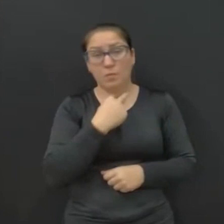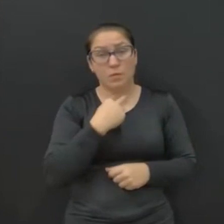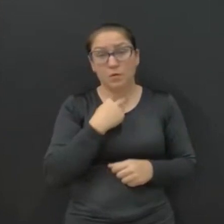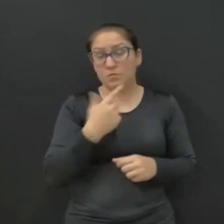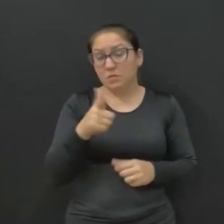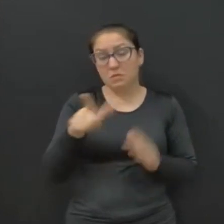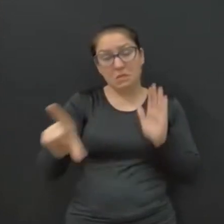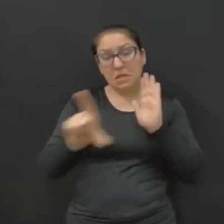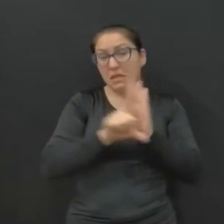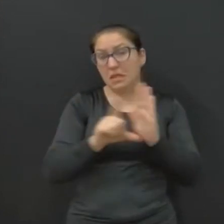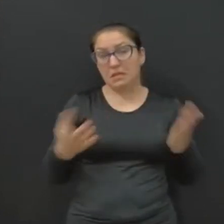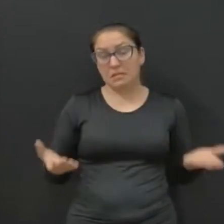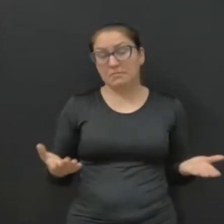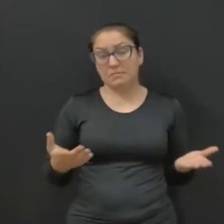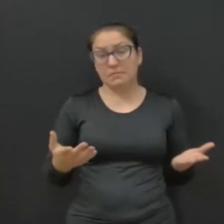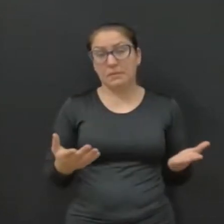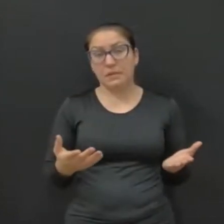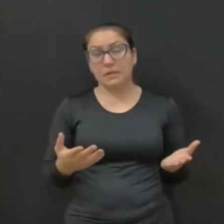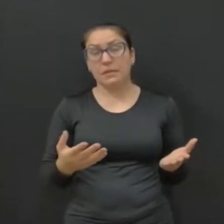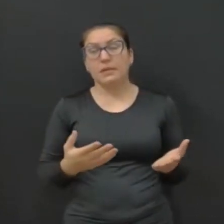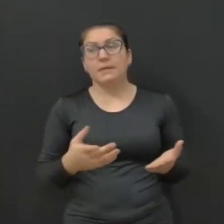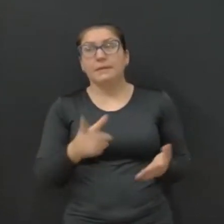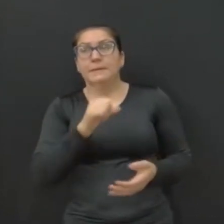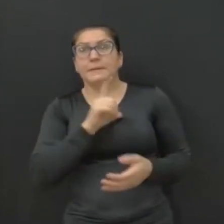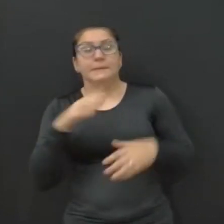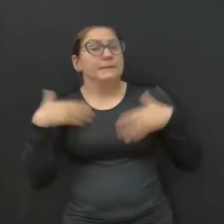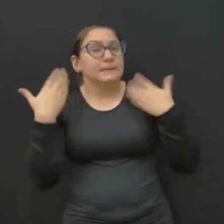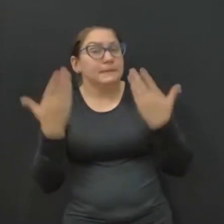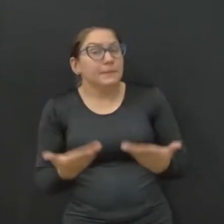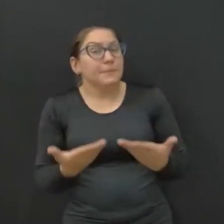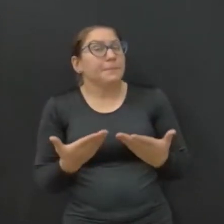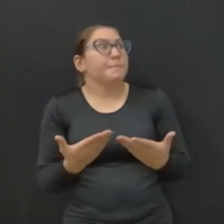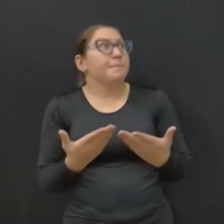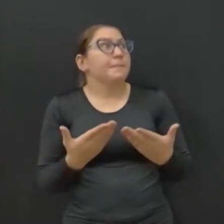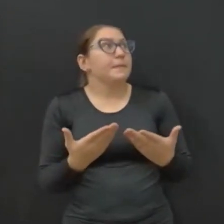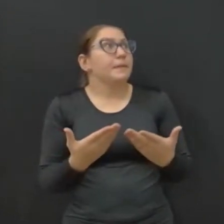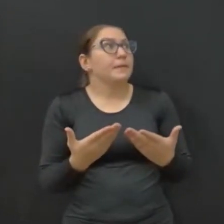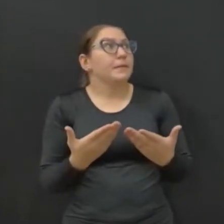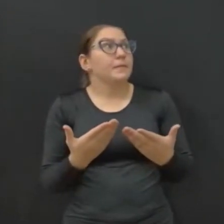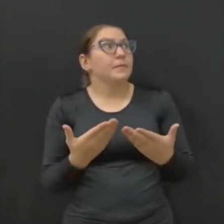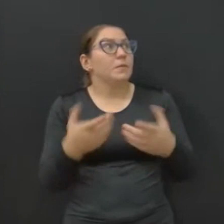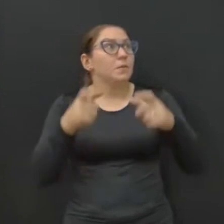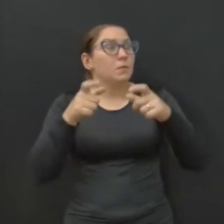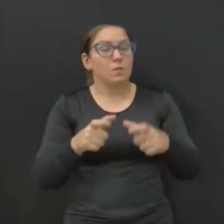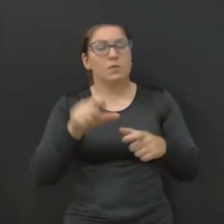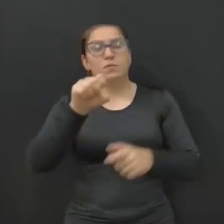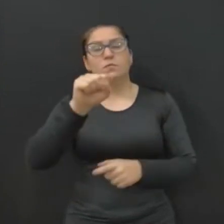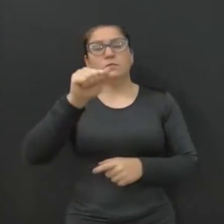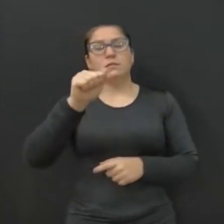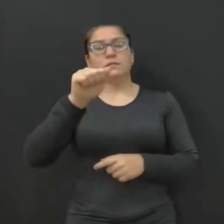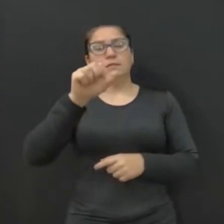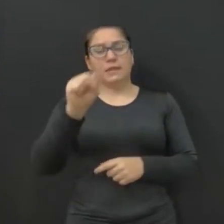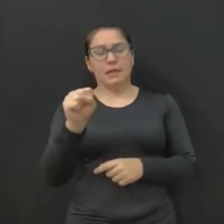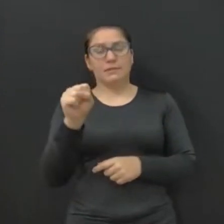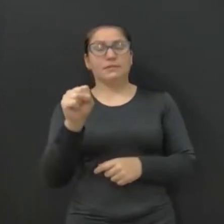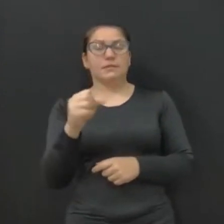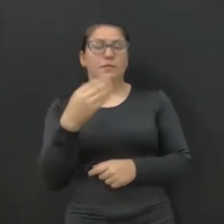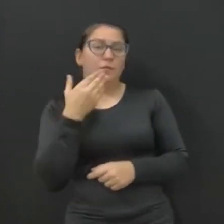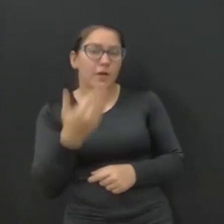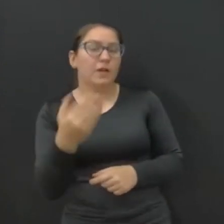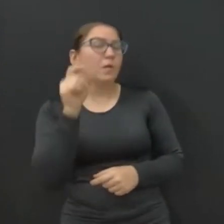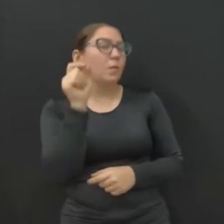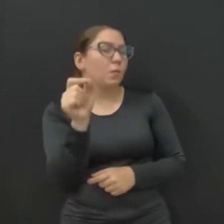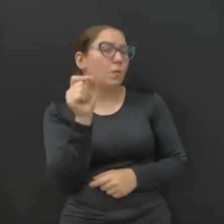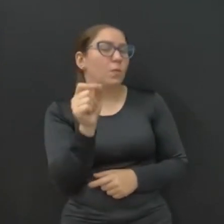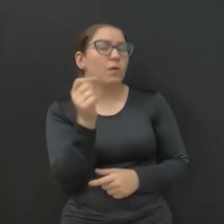há legalidade nisso, afinal, na instituição do SAS, lá diz que